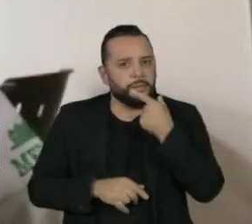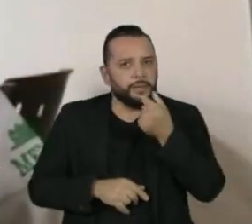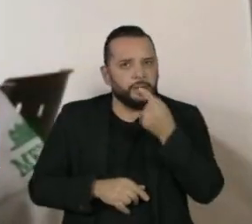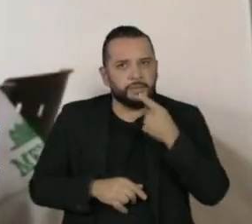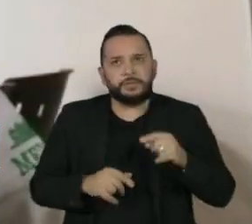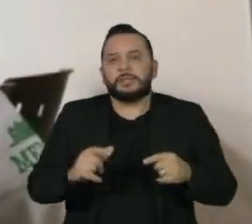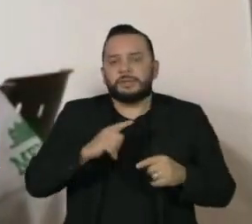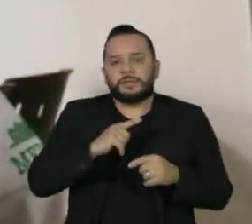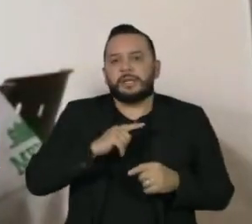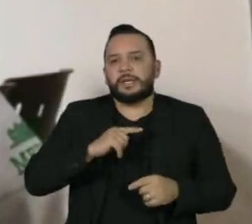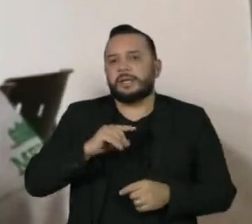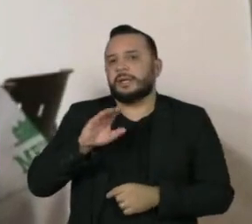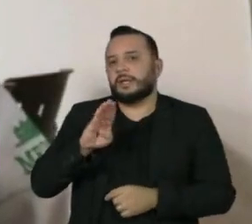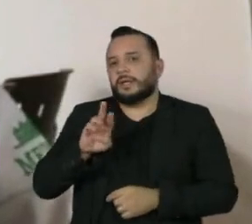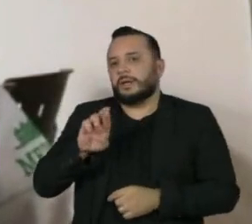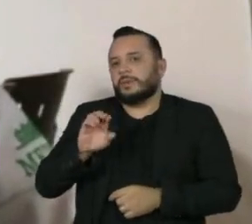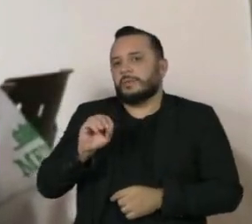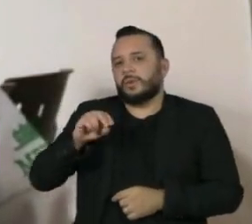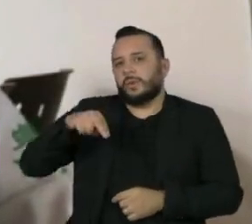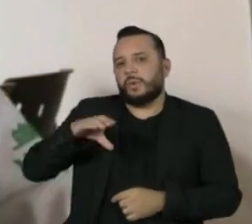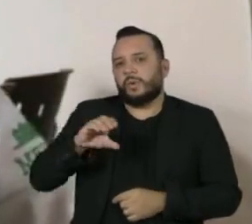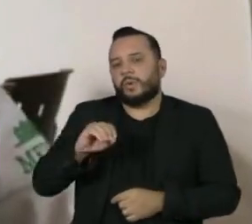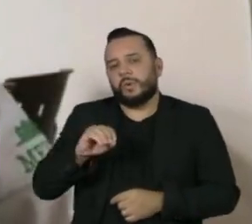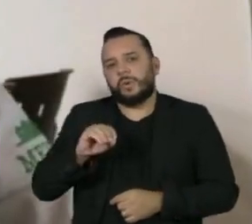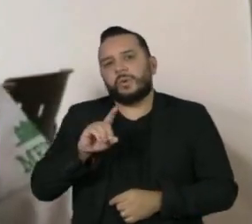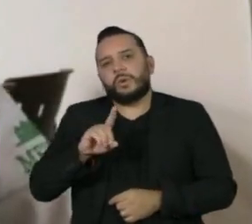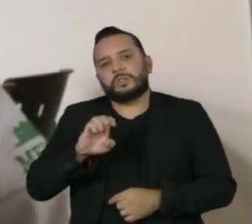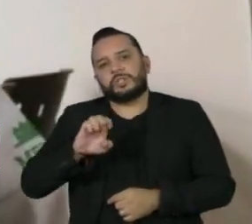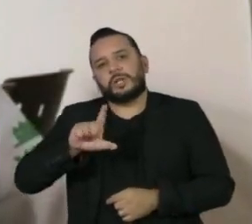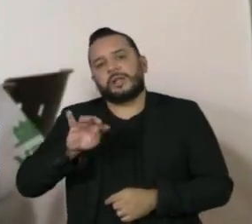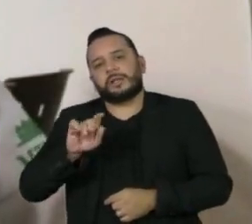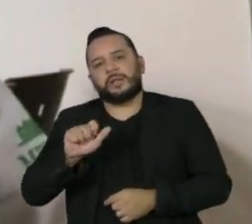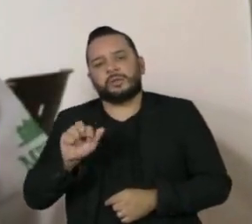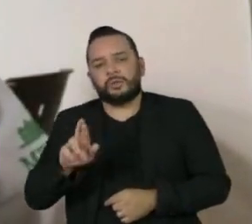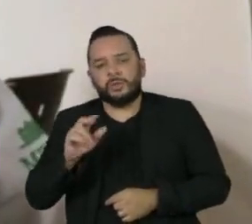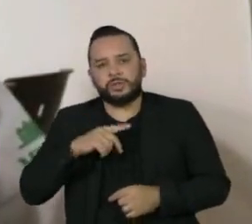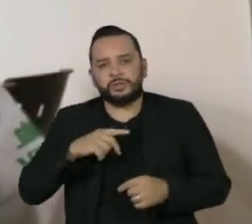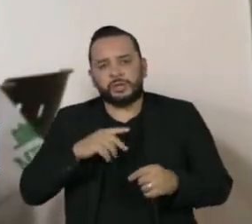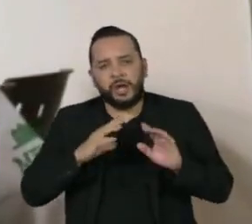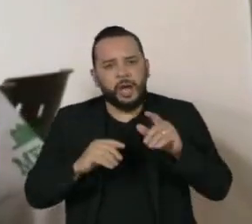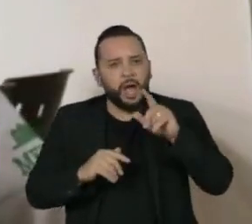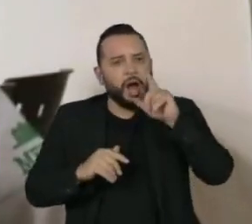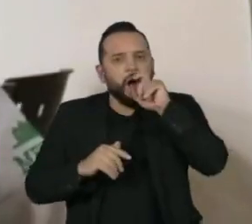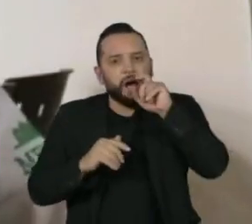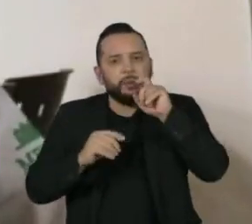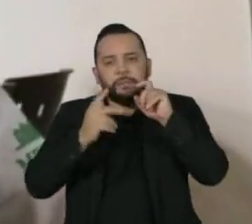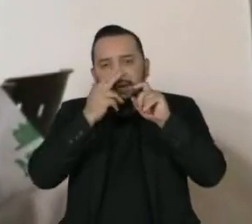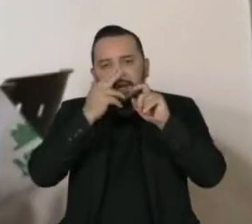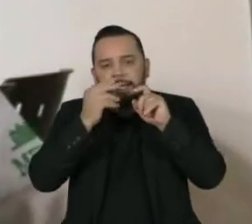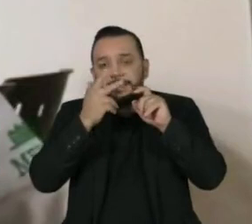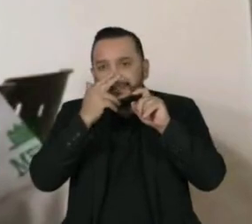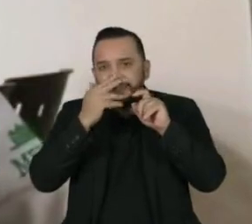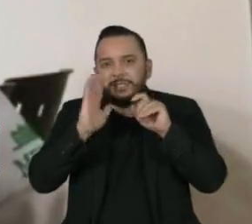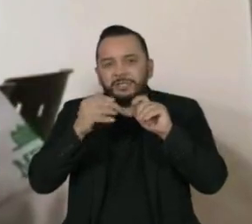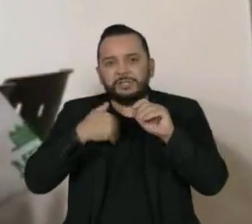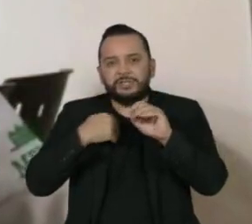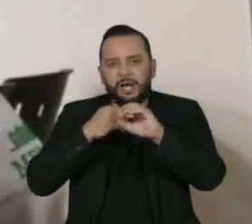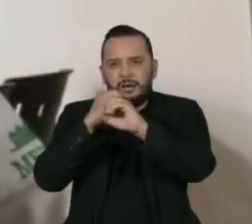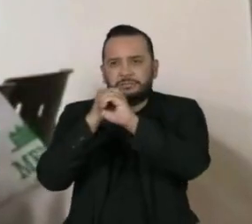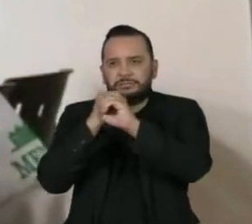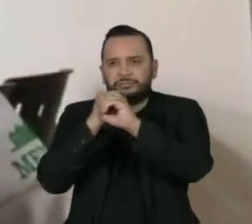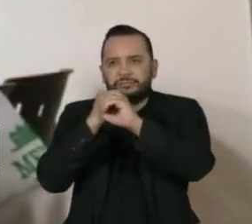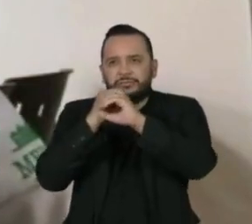broncodilatador, que o paciente sente alívio, mas ele não trata a asma, ele não é um tratamento. Então, muitos